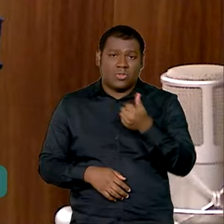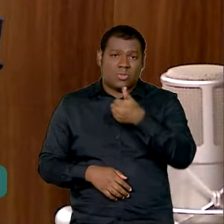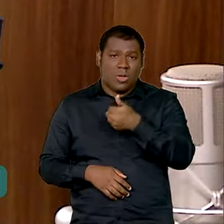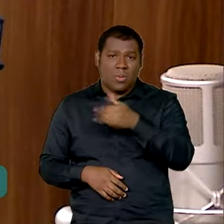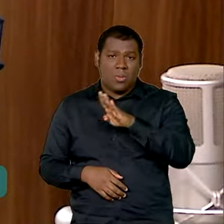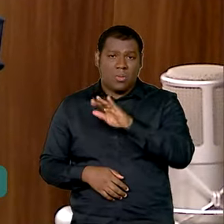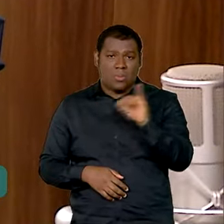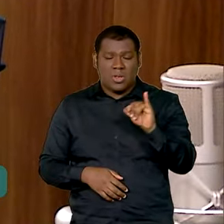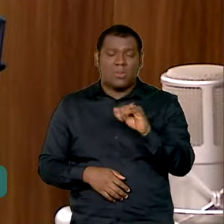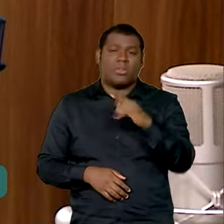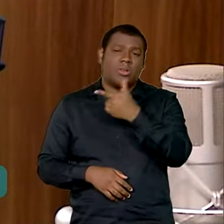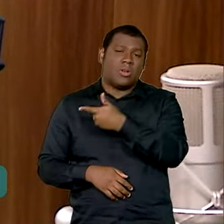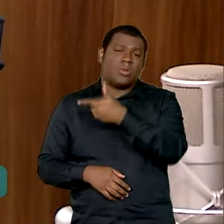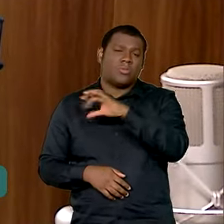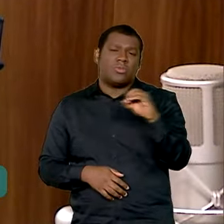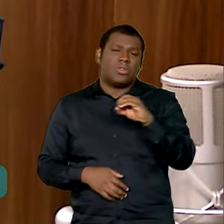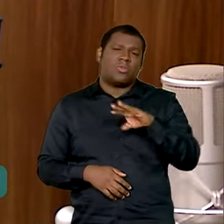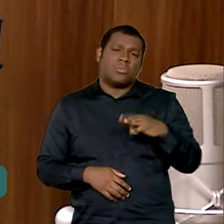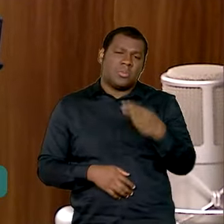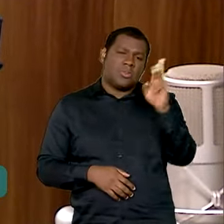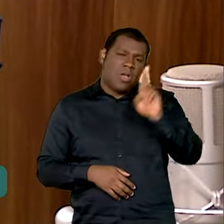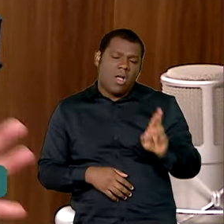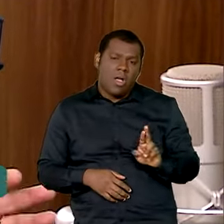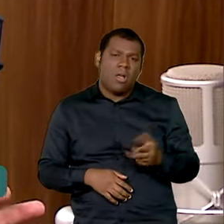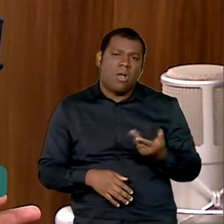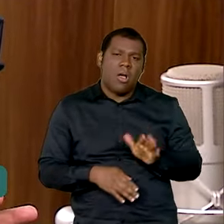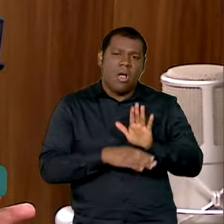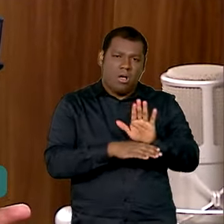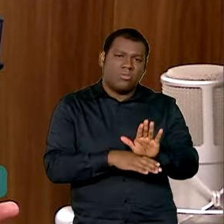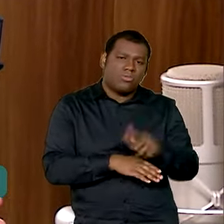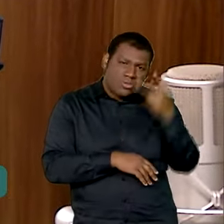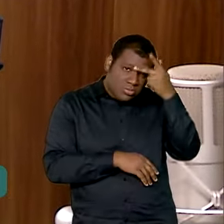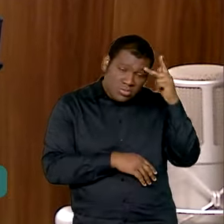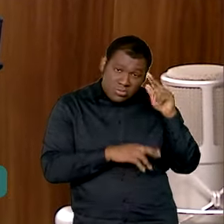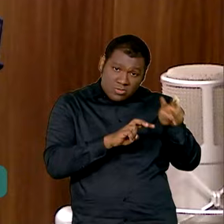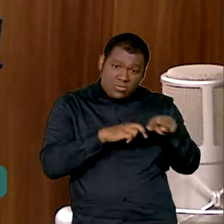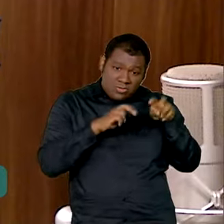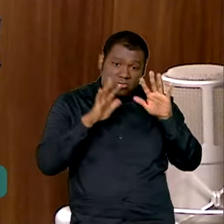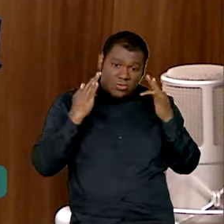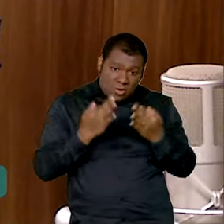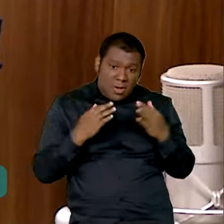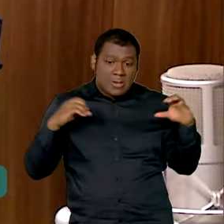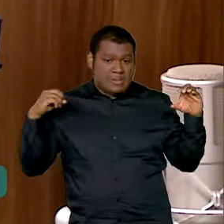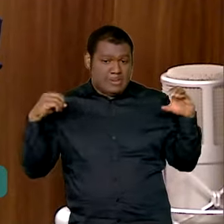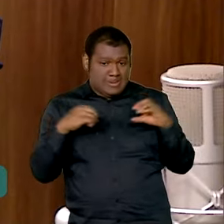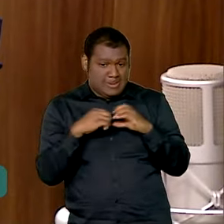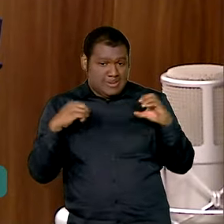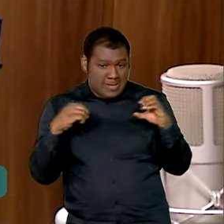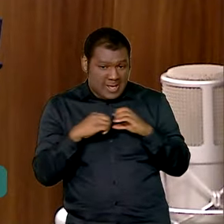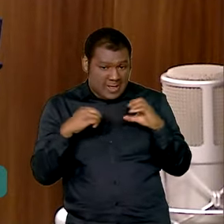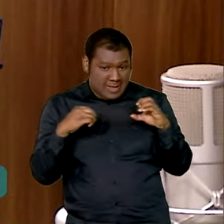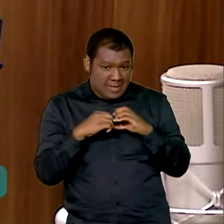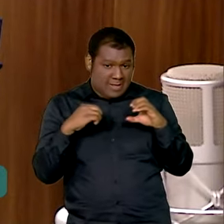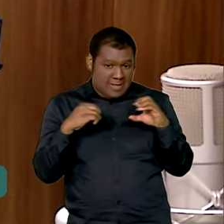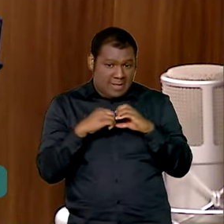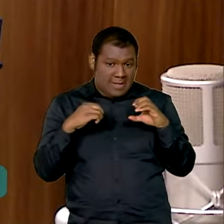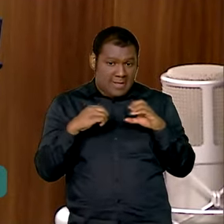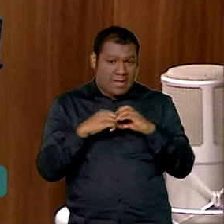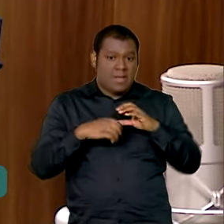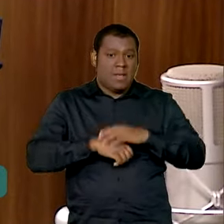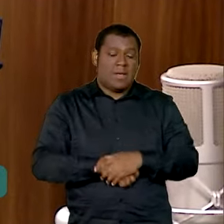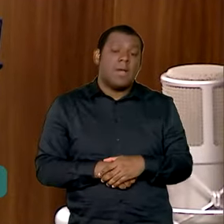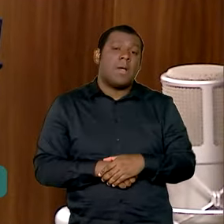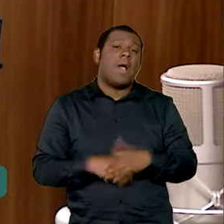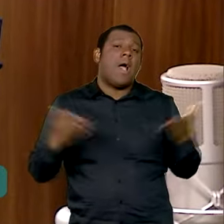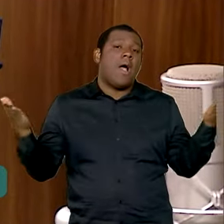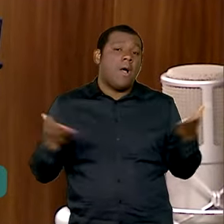primordialmente para o pequeno Centro-Oeste também e agora nós estamos preparando para o plano